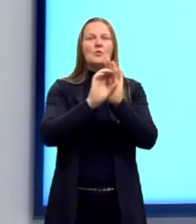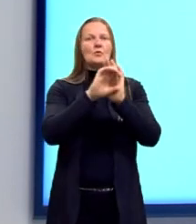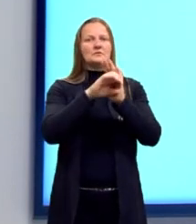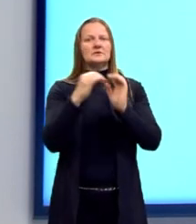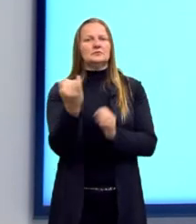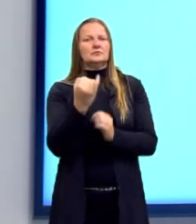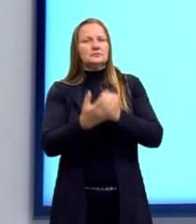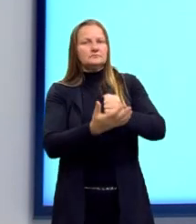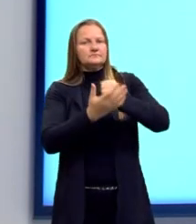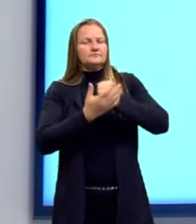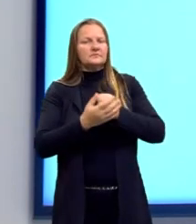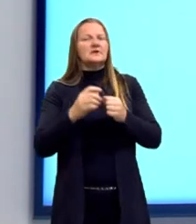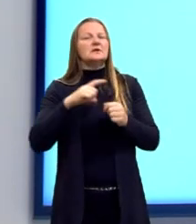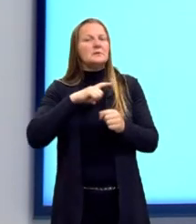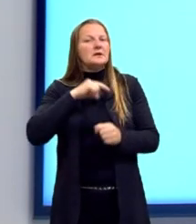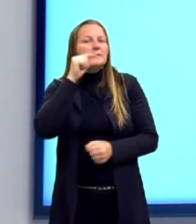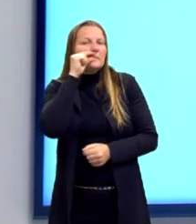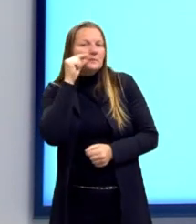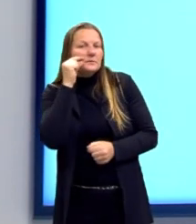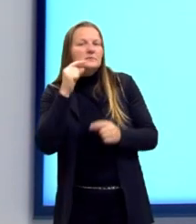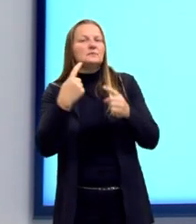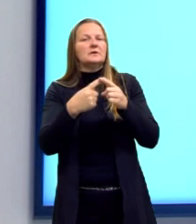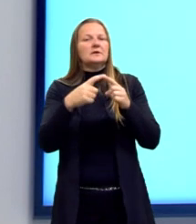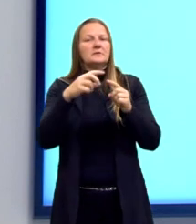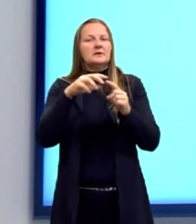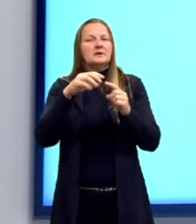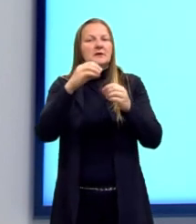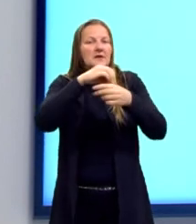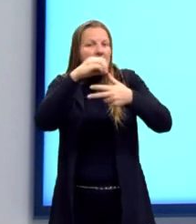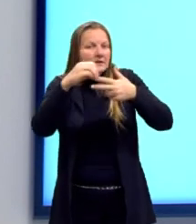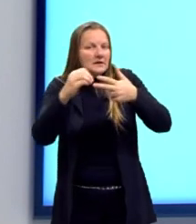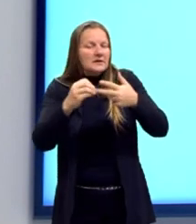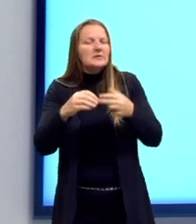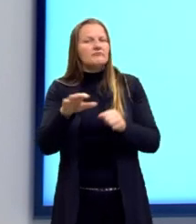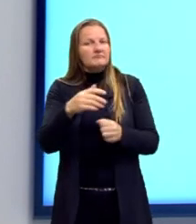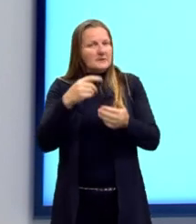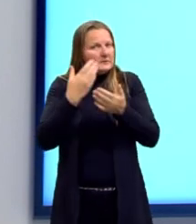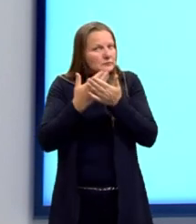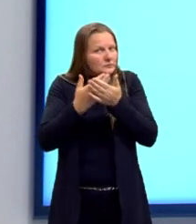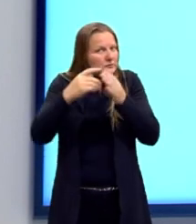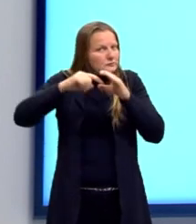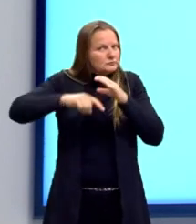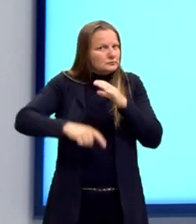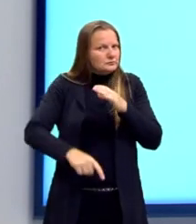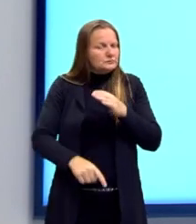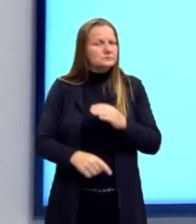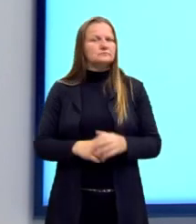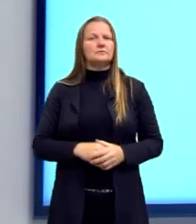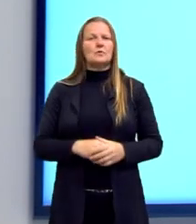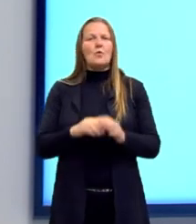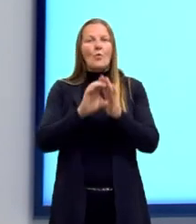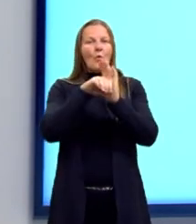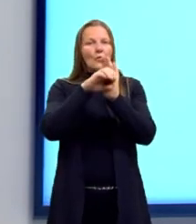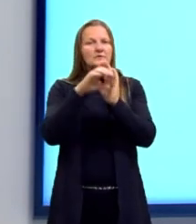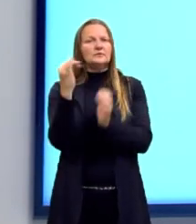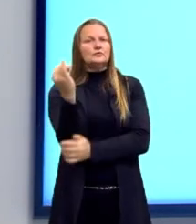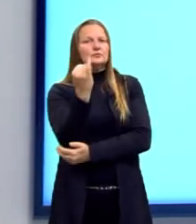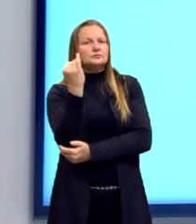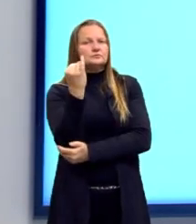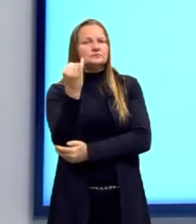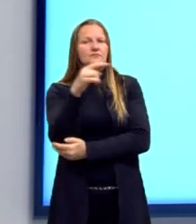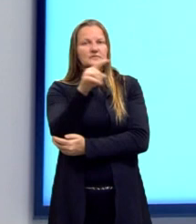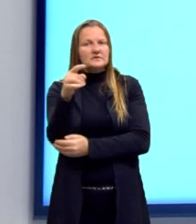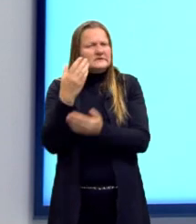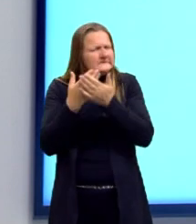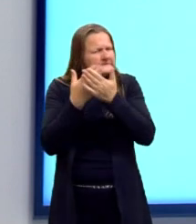muito no Enem e no vestibular, então também é importante dar uma olhadinha, uma estudada a mais nesse conceito de totalitarismo. A gente vai falar